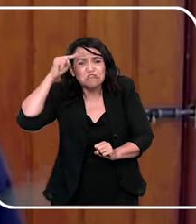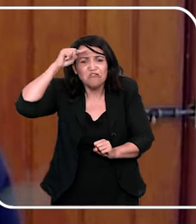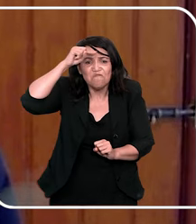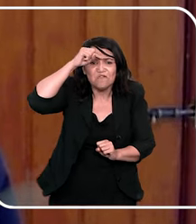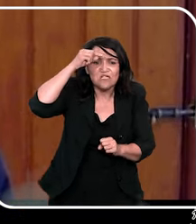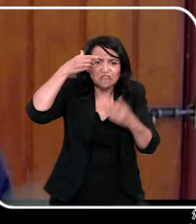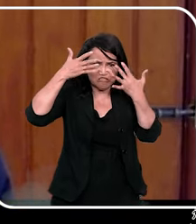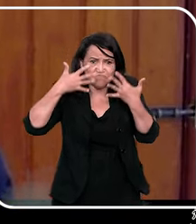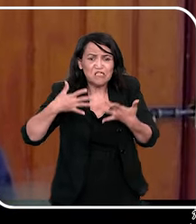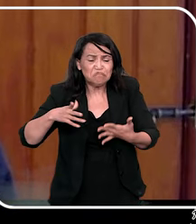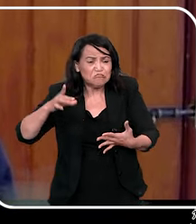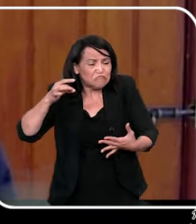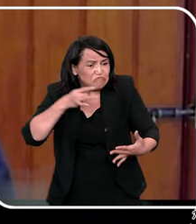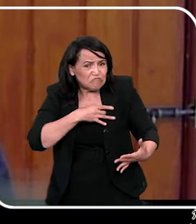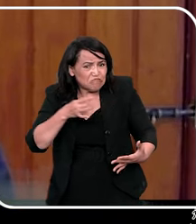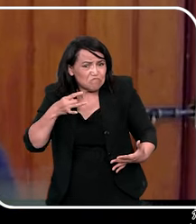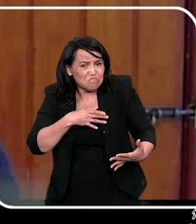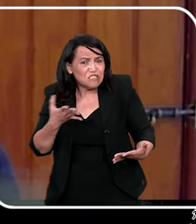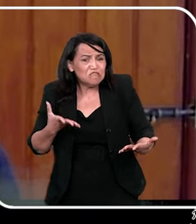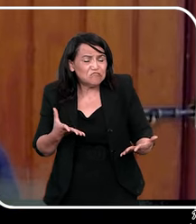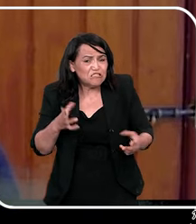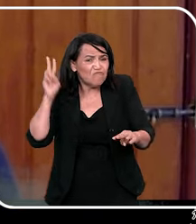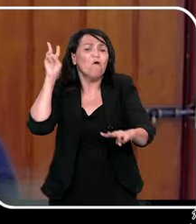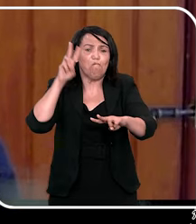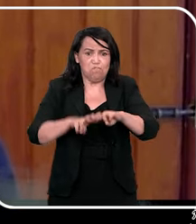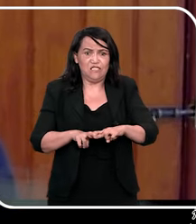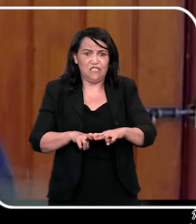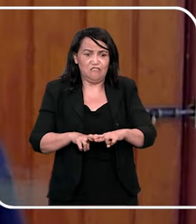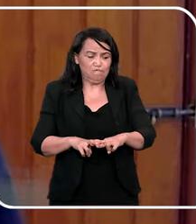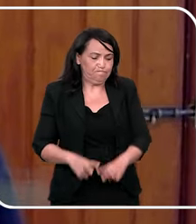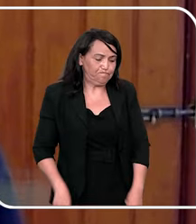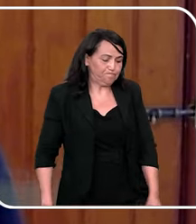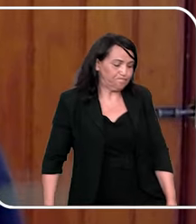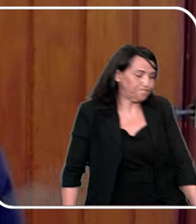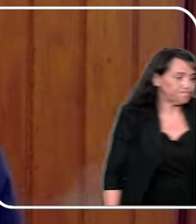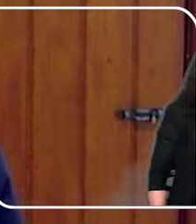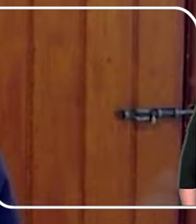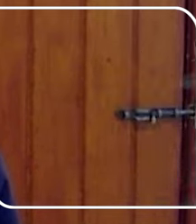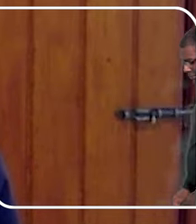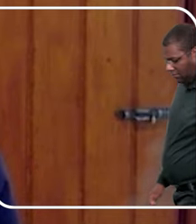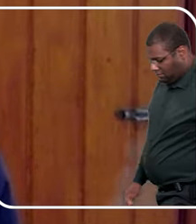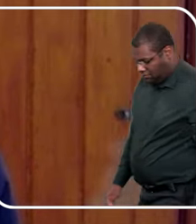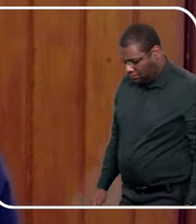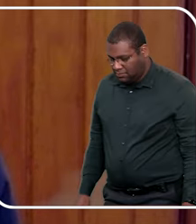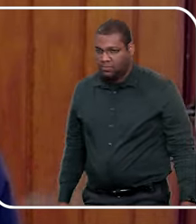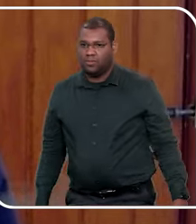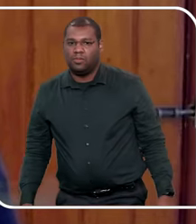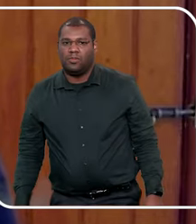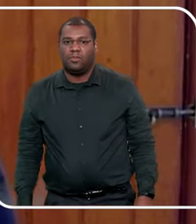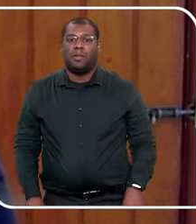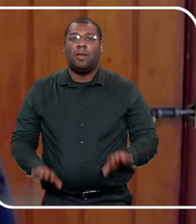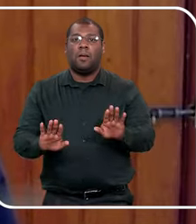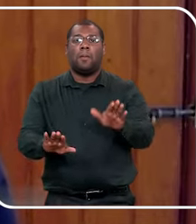difíceis, que falou, tinha muito medo que ele fosse preso. Eu já ouvi